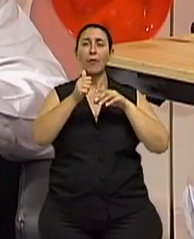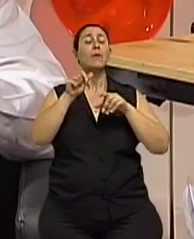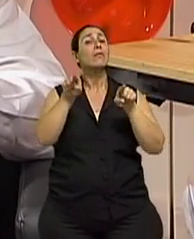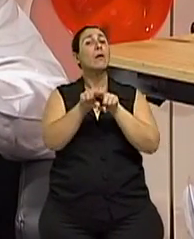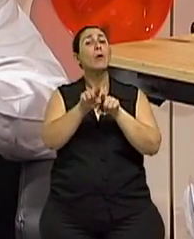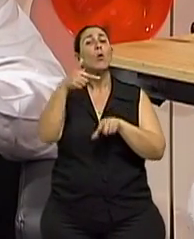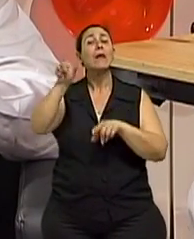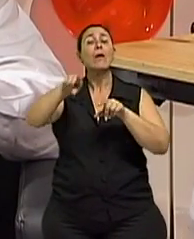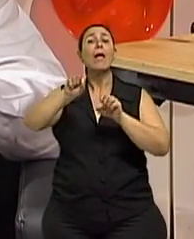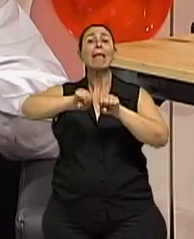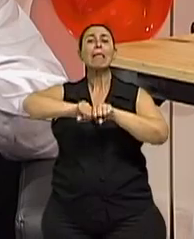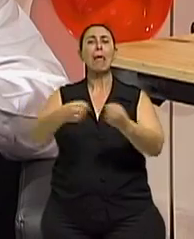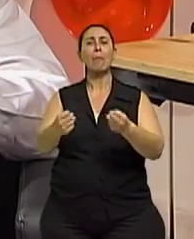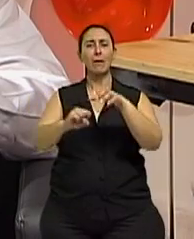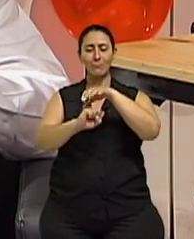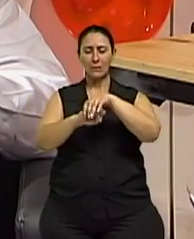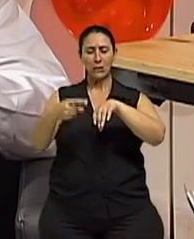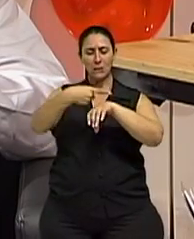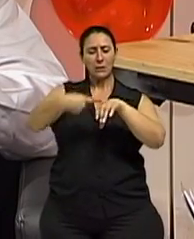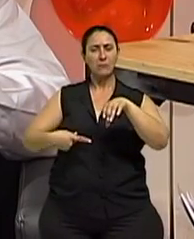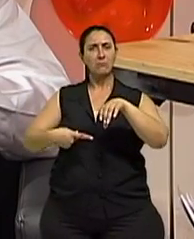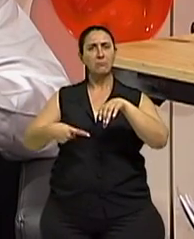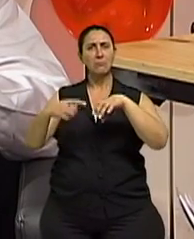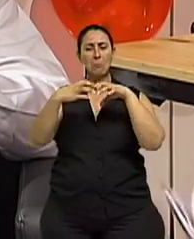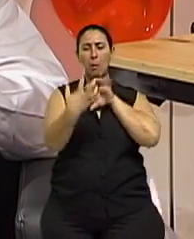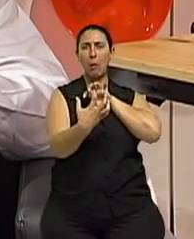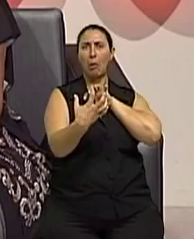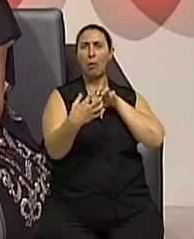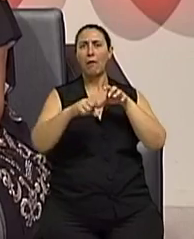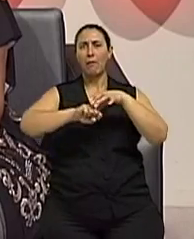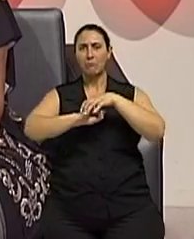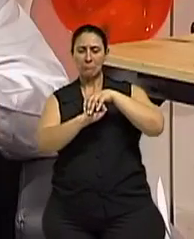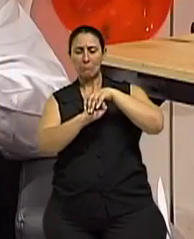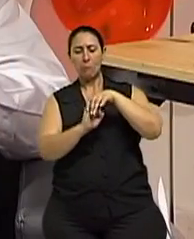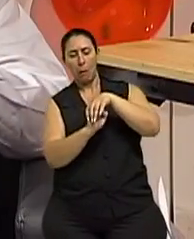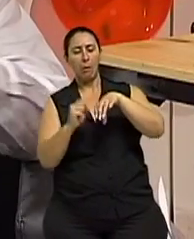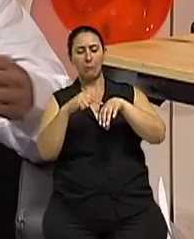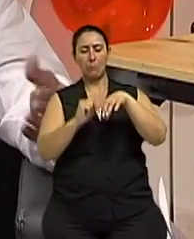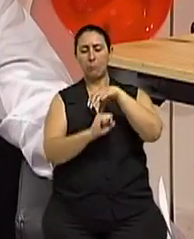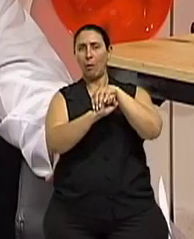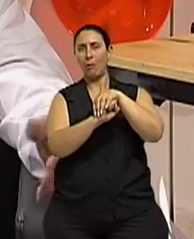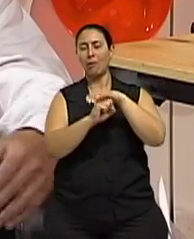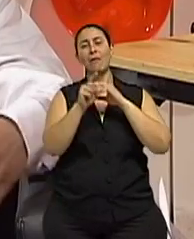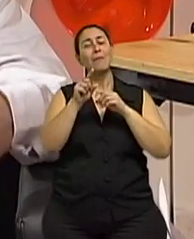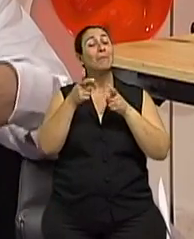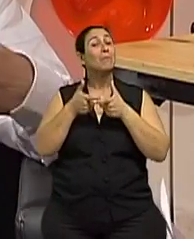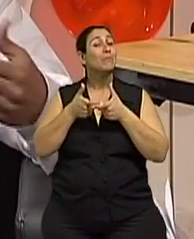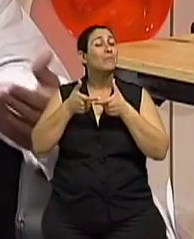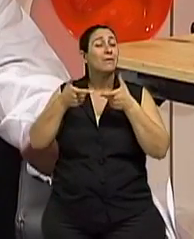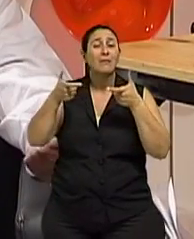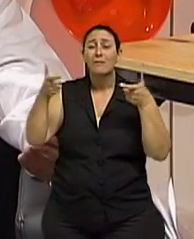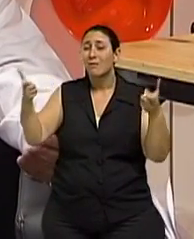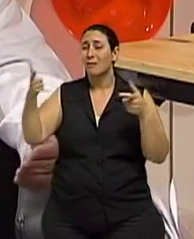fraturas do quadril. Ah, ok. Que é algo assim muito prevalente Aí para a cor que é a Mas principalmente no idoso. O idoso